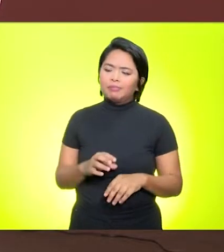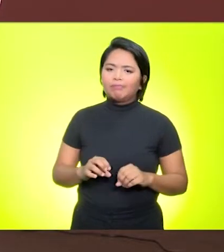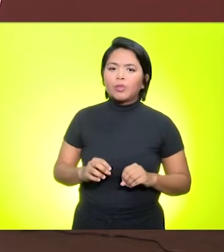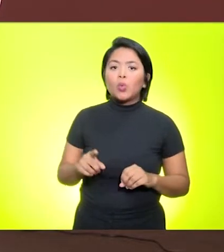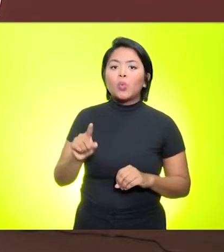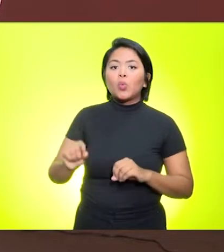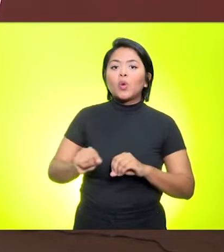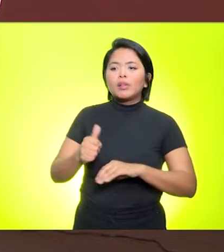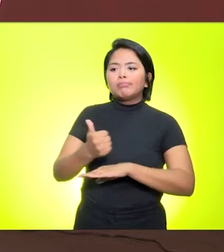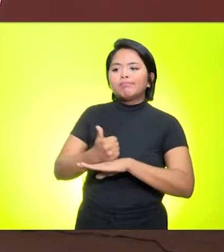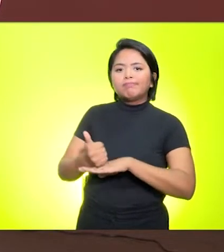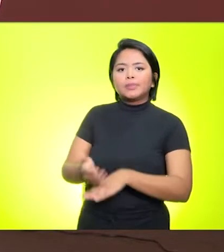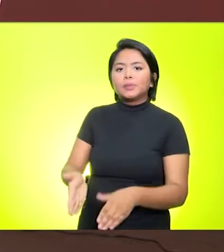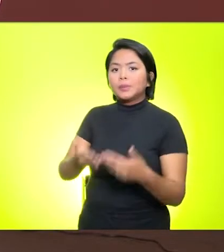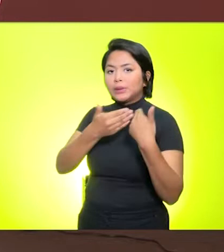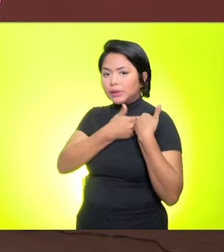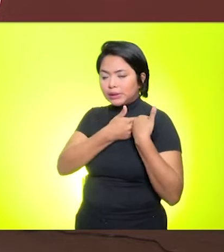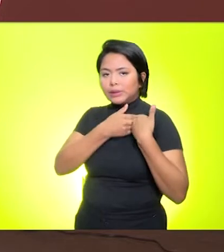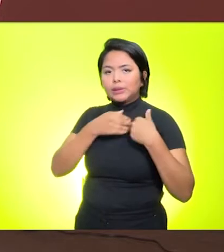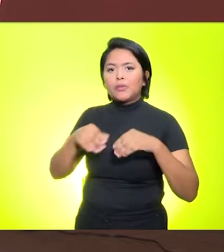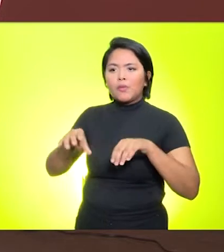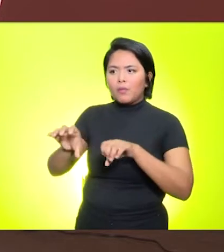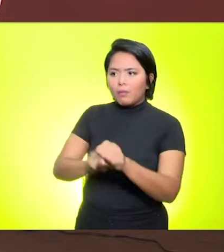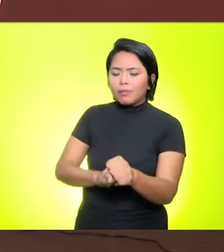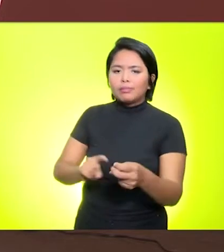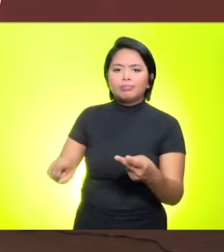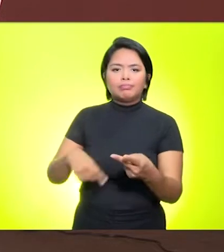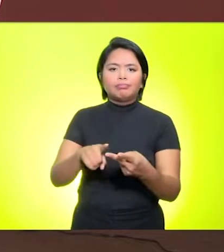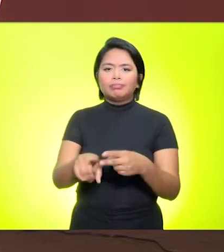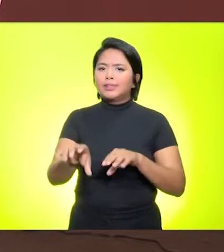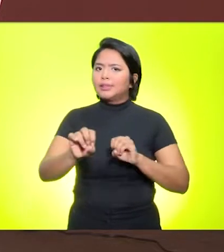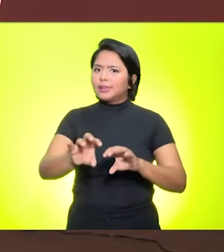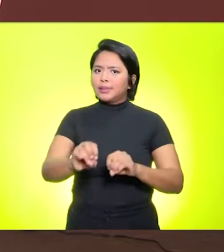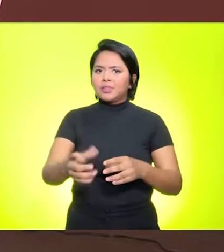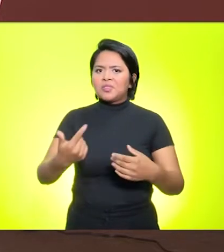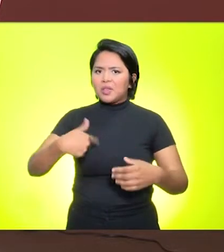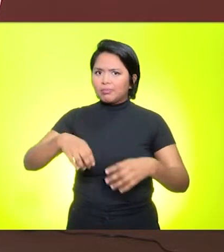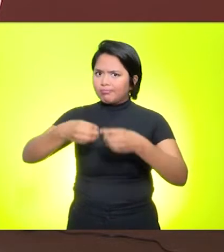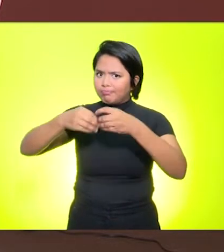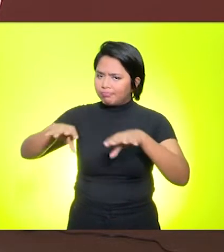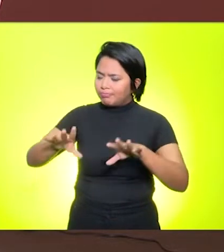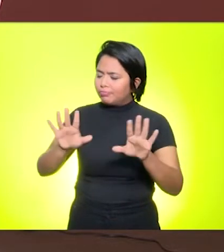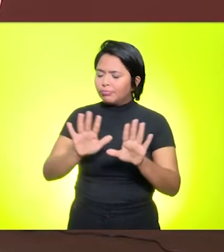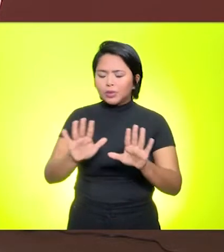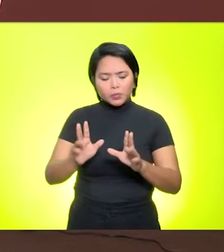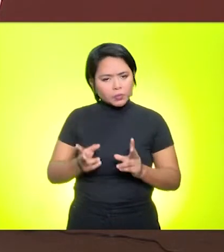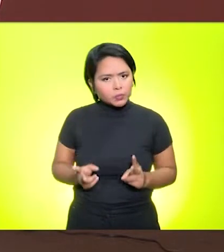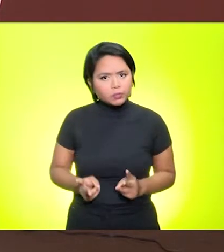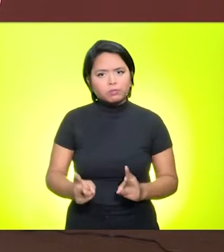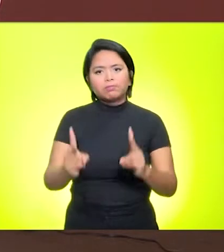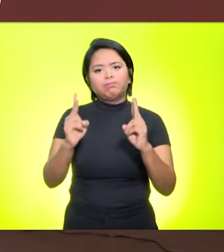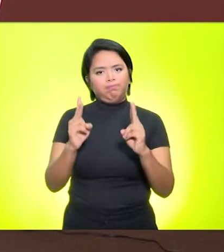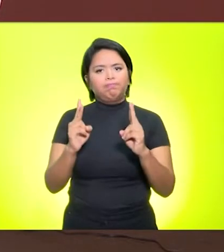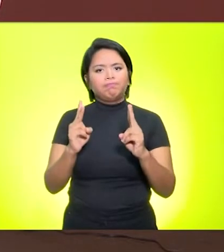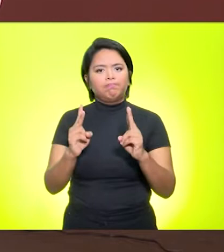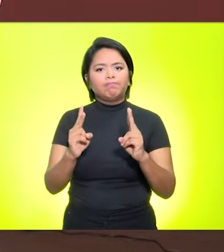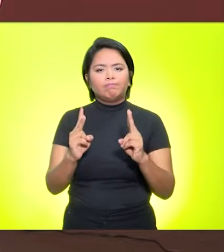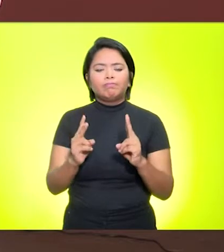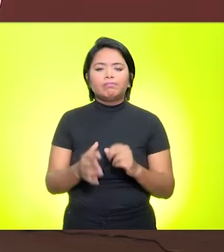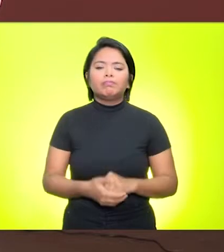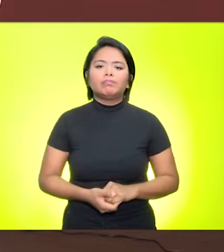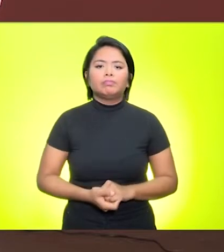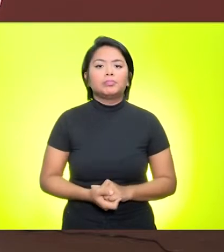função é ensinar. E isso nós não deixamos em nenhum momento, a Universidade Federal deixou de fazê-lo.